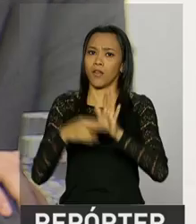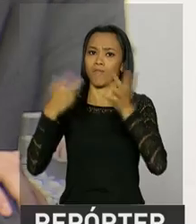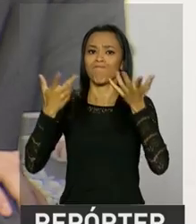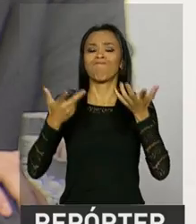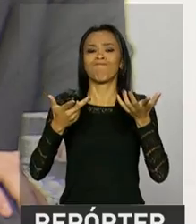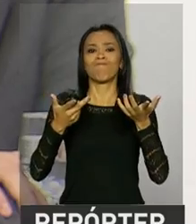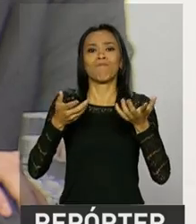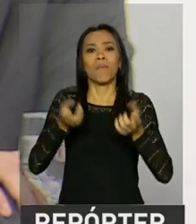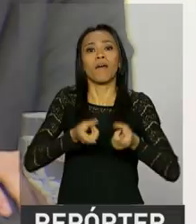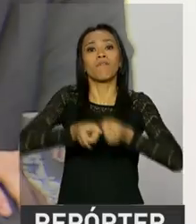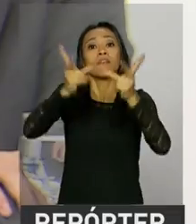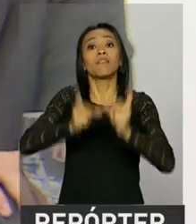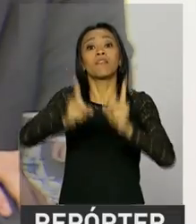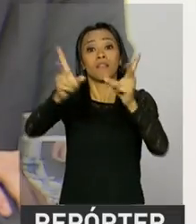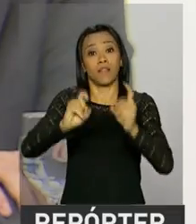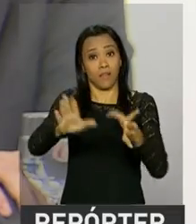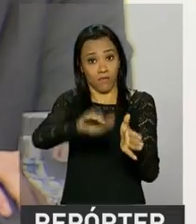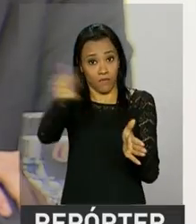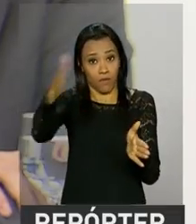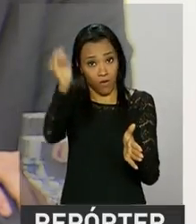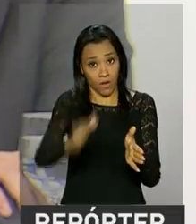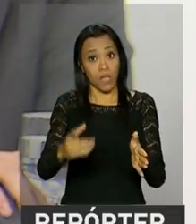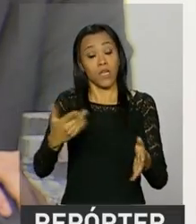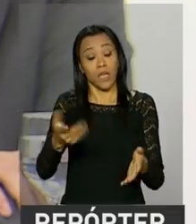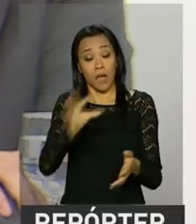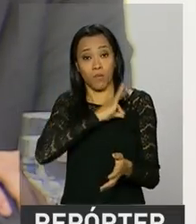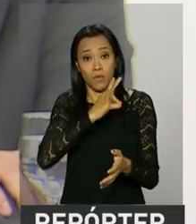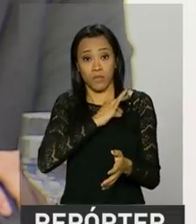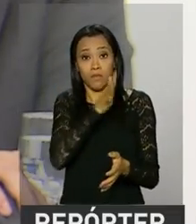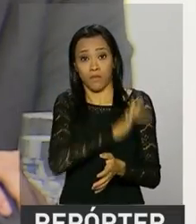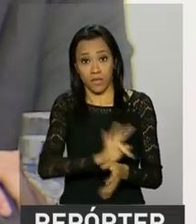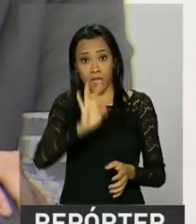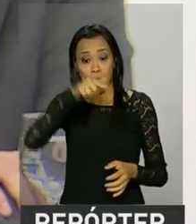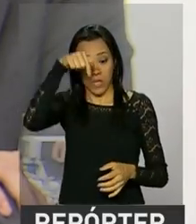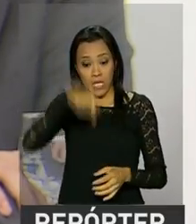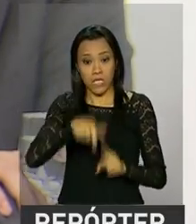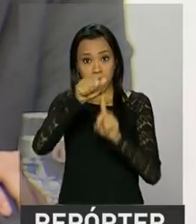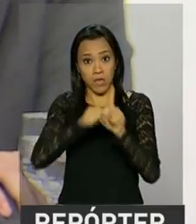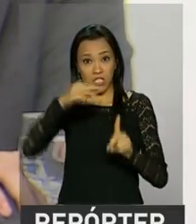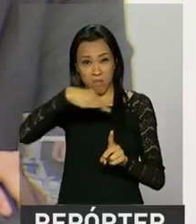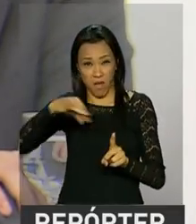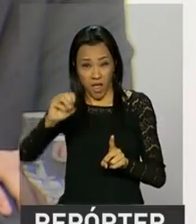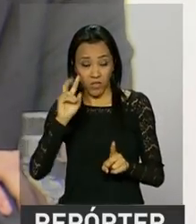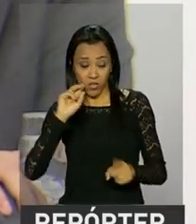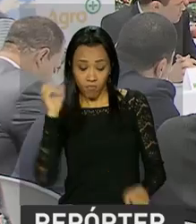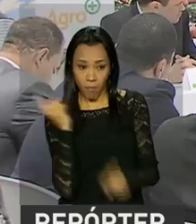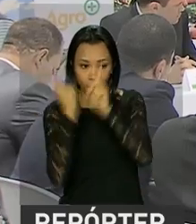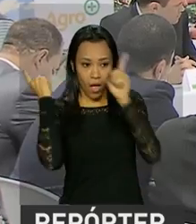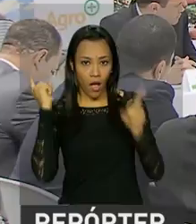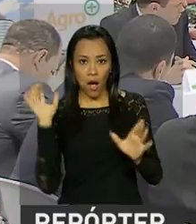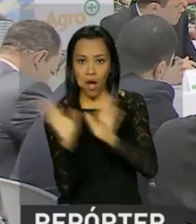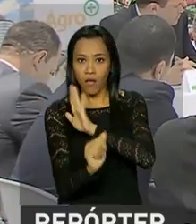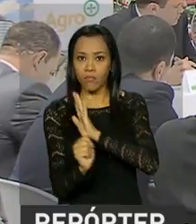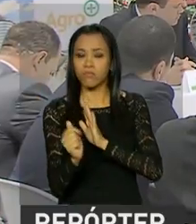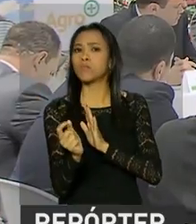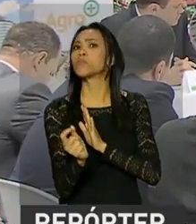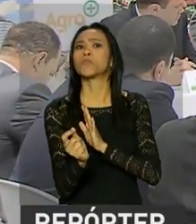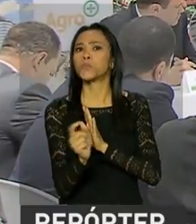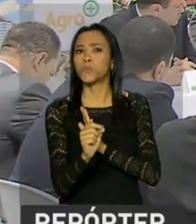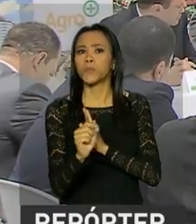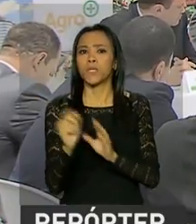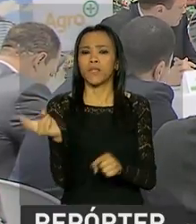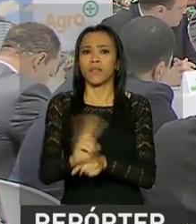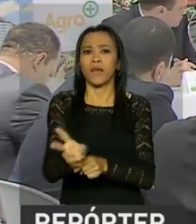após a operação da Polícia Federal, que em março deste ano descobriu um esquema de corrupção na fiscalização